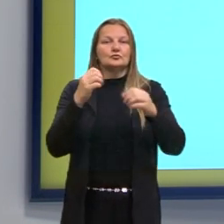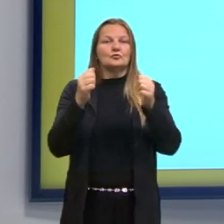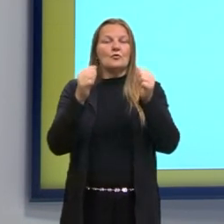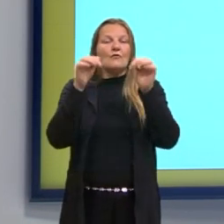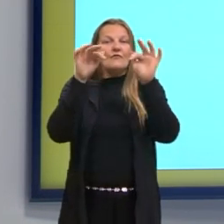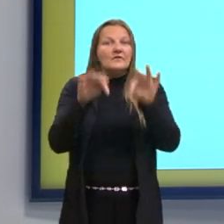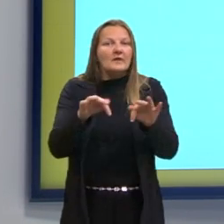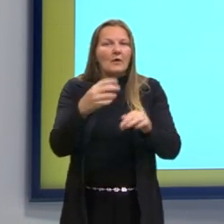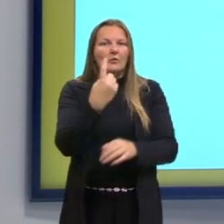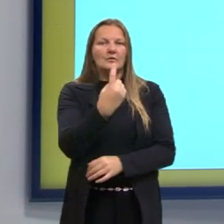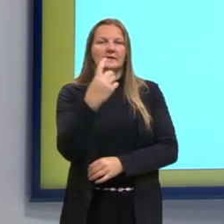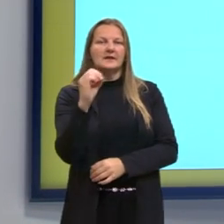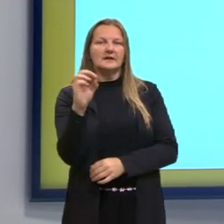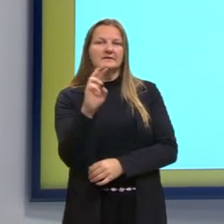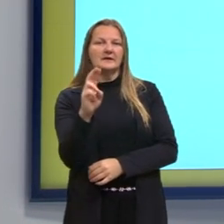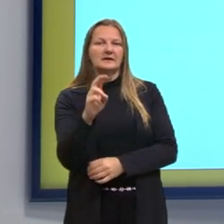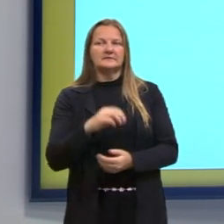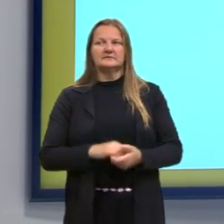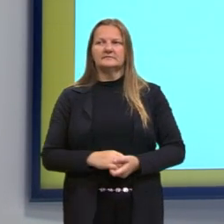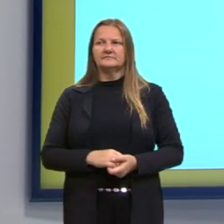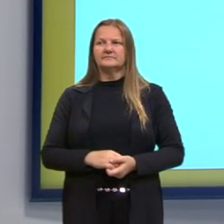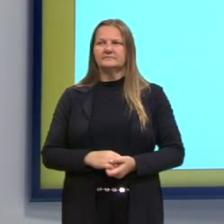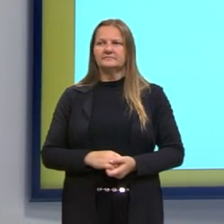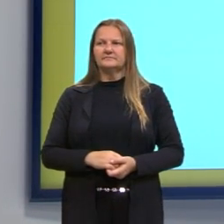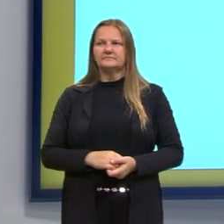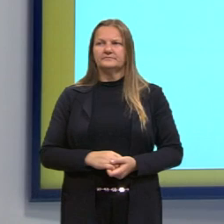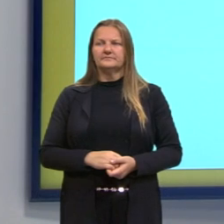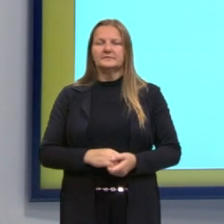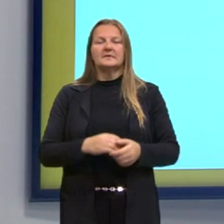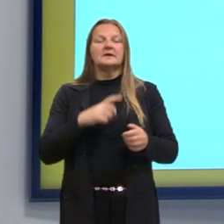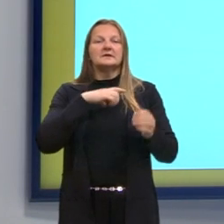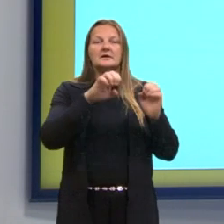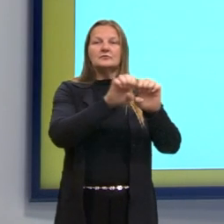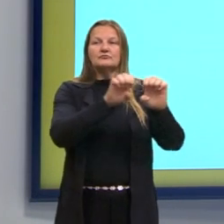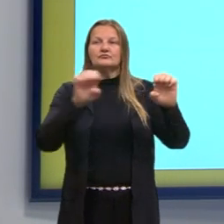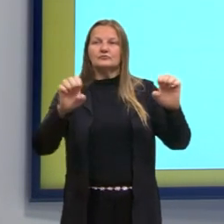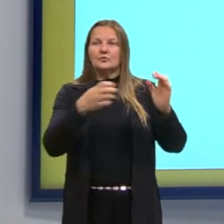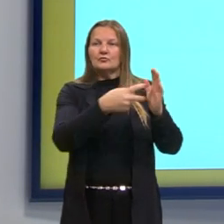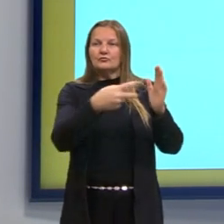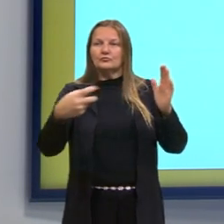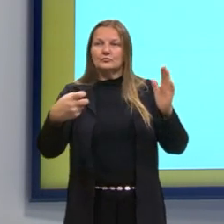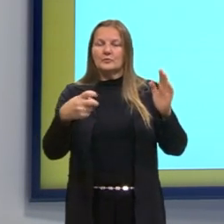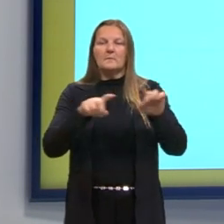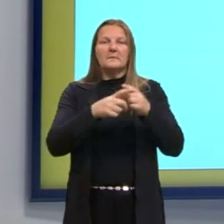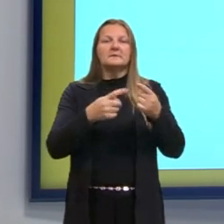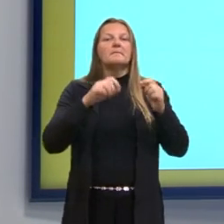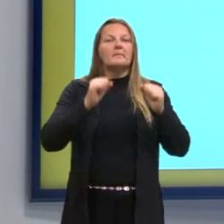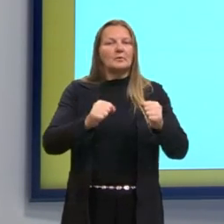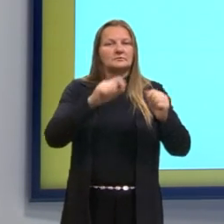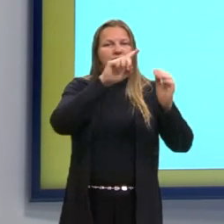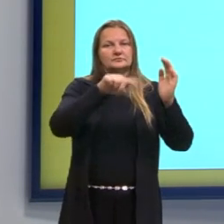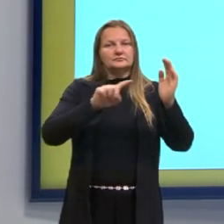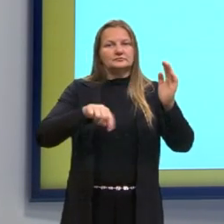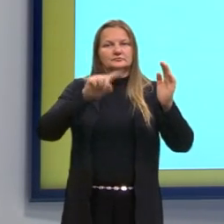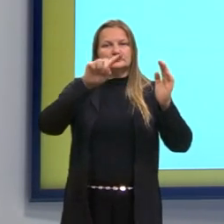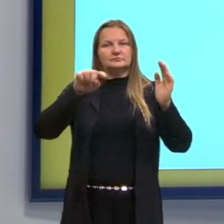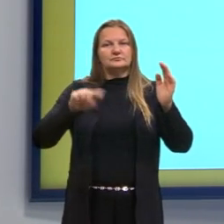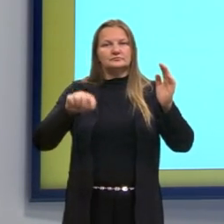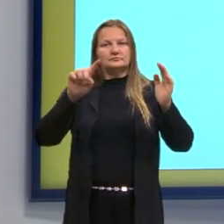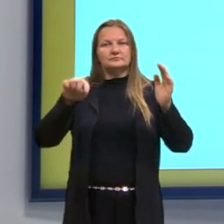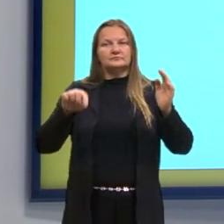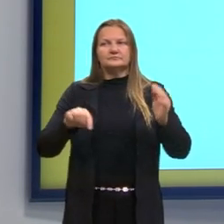que ele determinou. Tenho toda essa expressão, mas eu consigo, então, simplificar ela, né? Como que eu